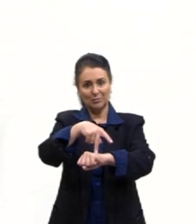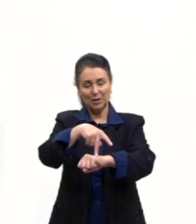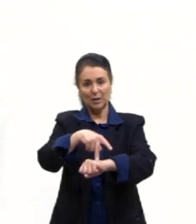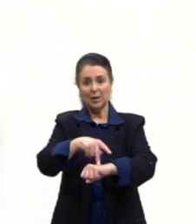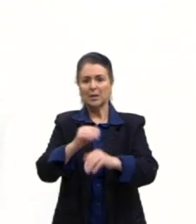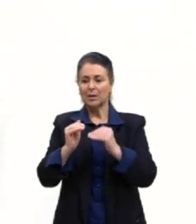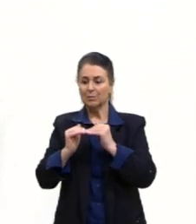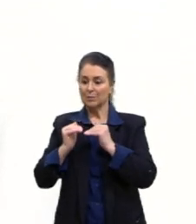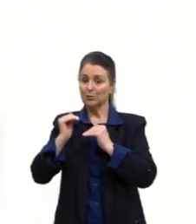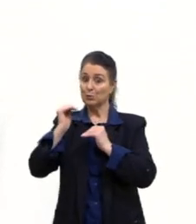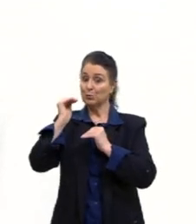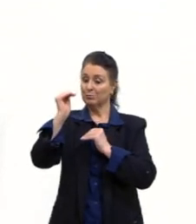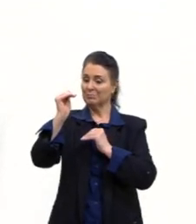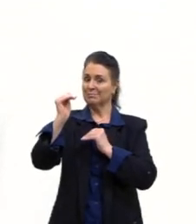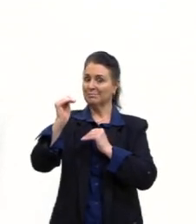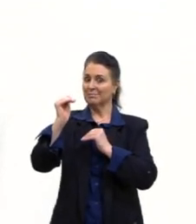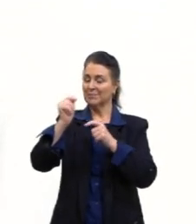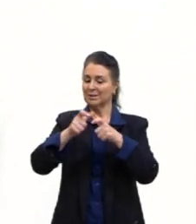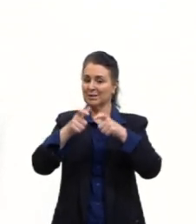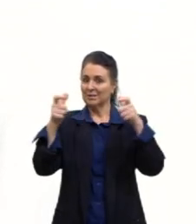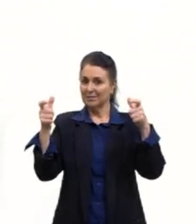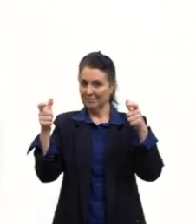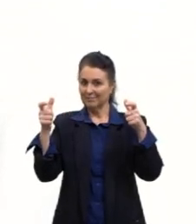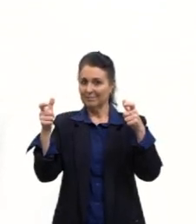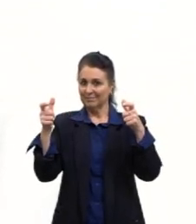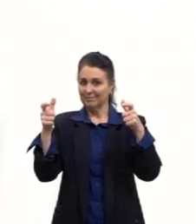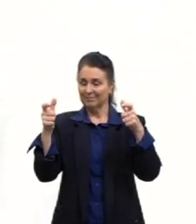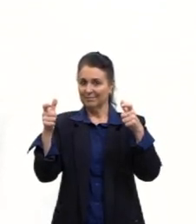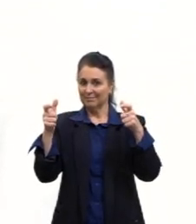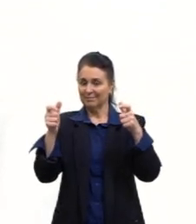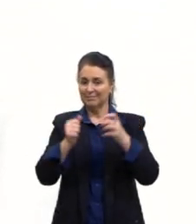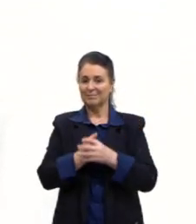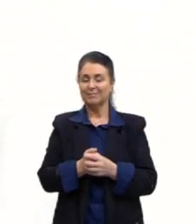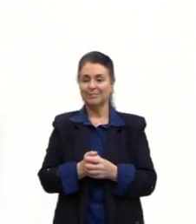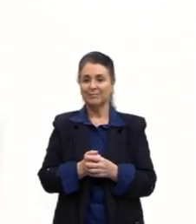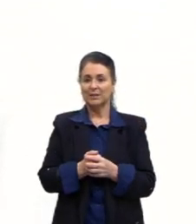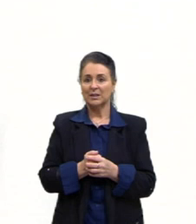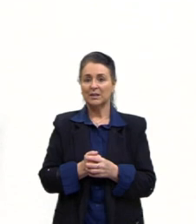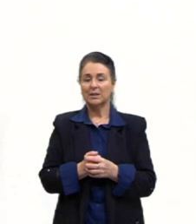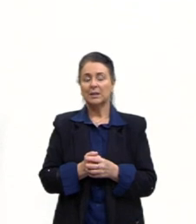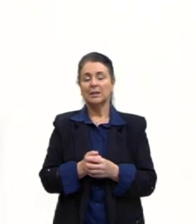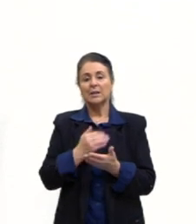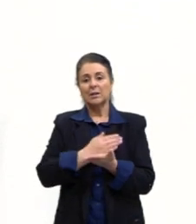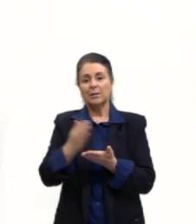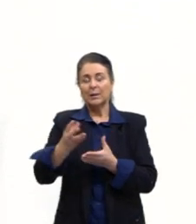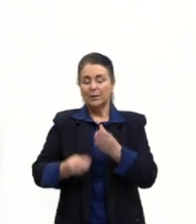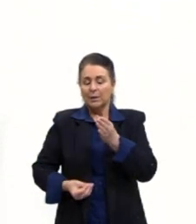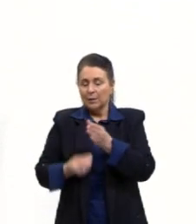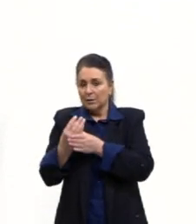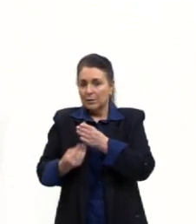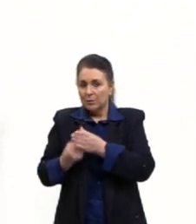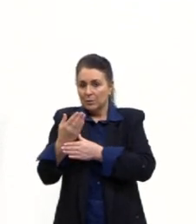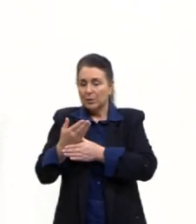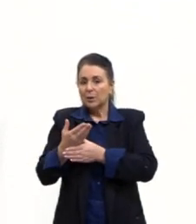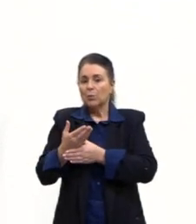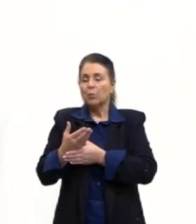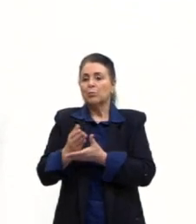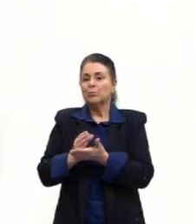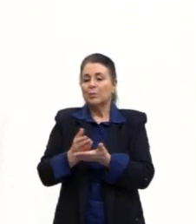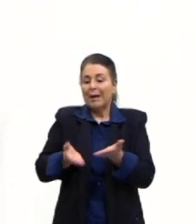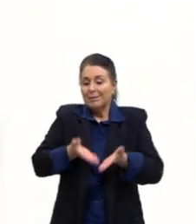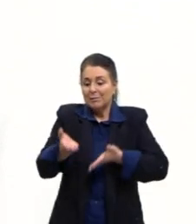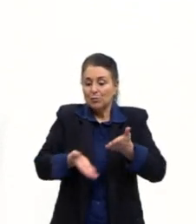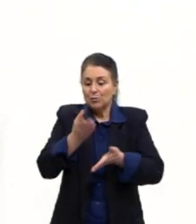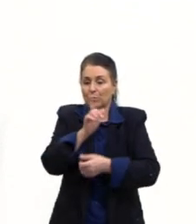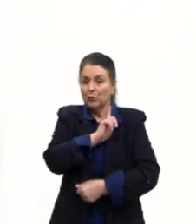superar aí as suas questões, tá? Agorizado. E aí eles começam a produzir, né? Com incentivo do governo e tal.